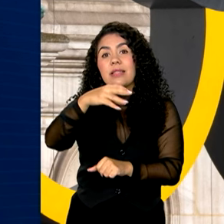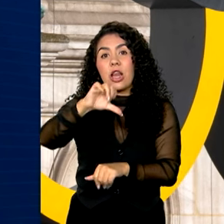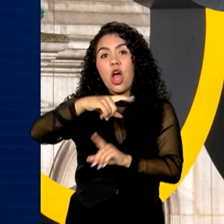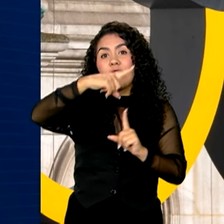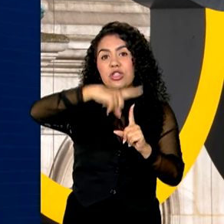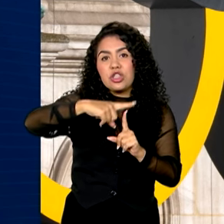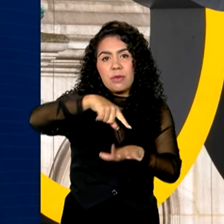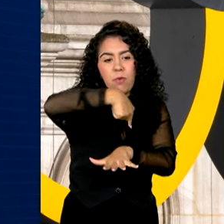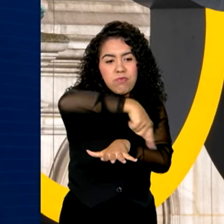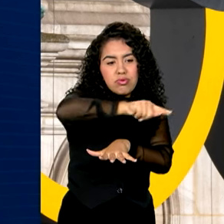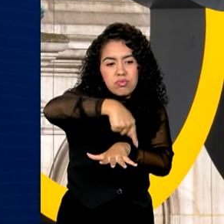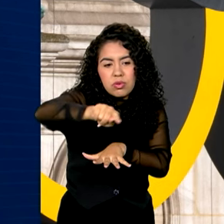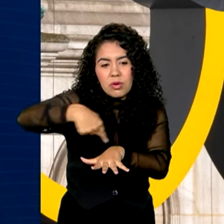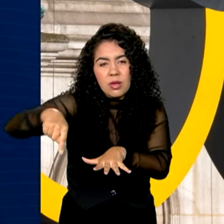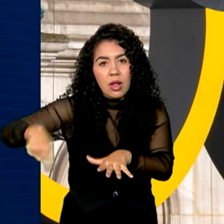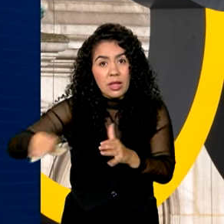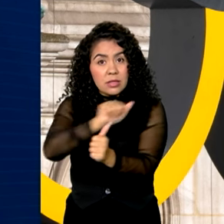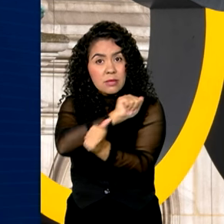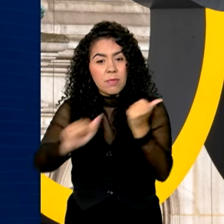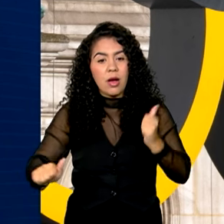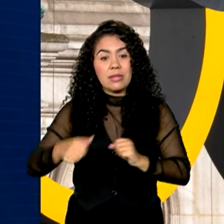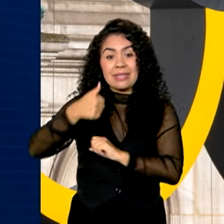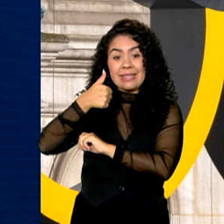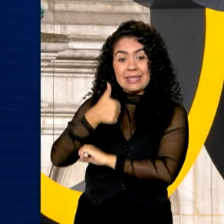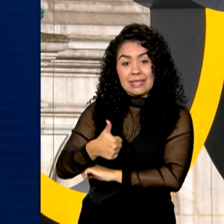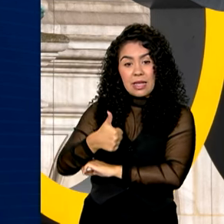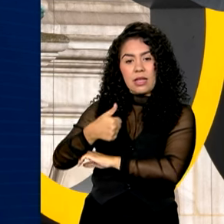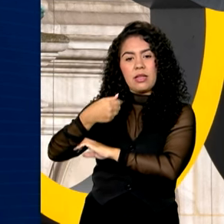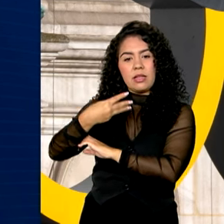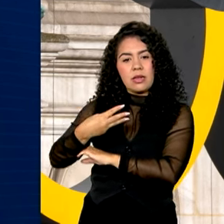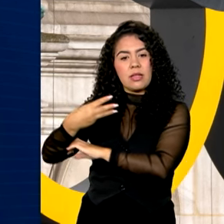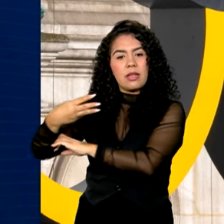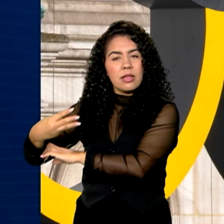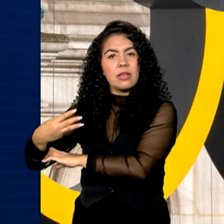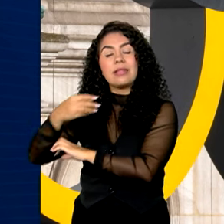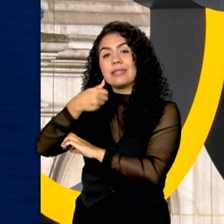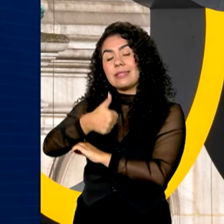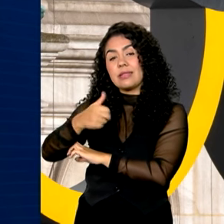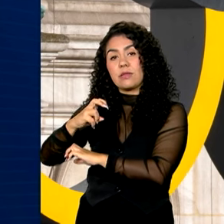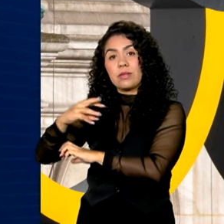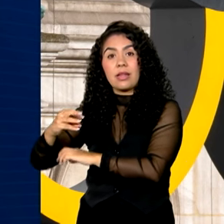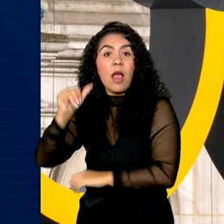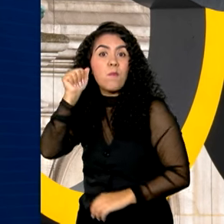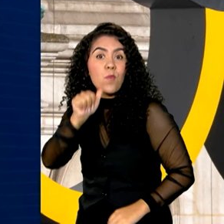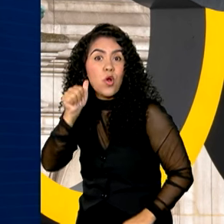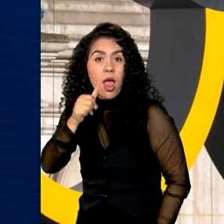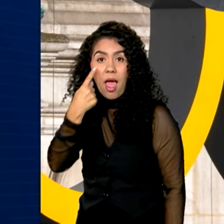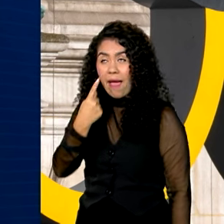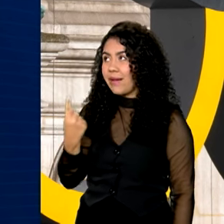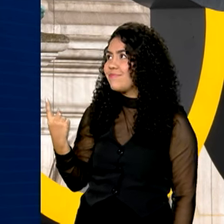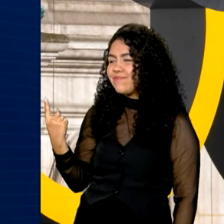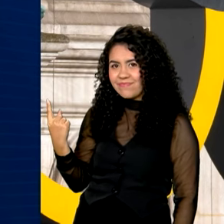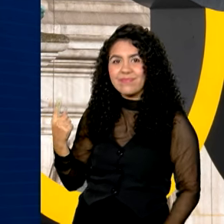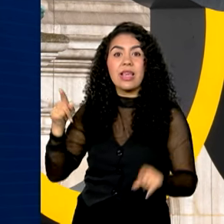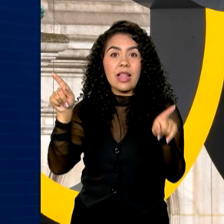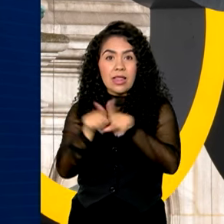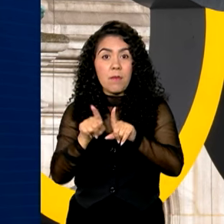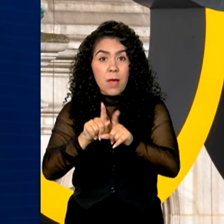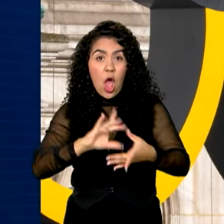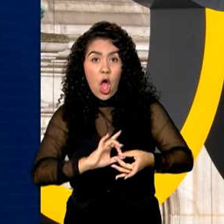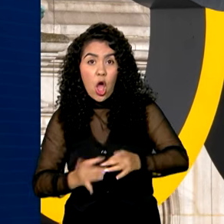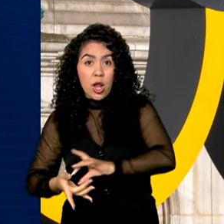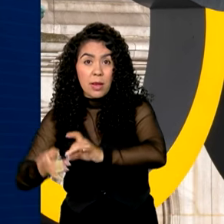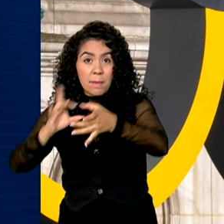153 são mulheres, o que representa 55% da delegação. Nas Olimpíadas de Tóquio,